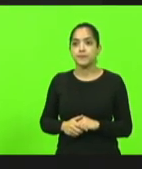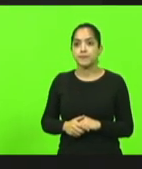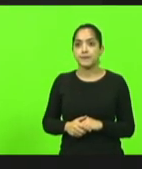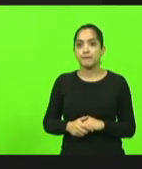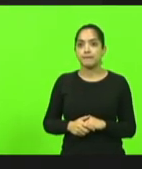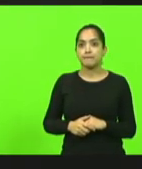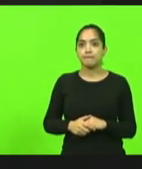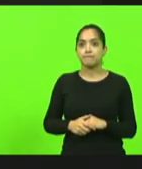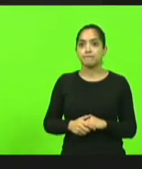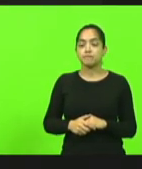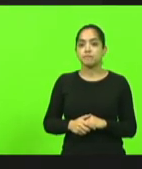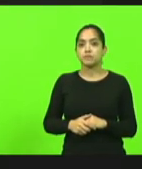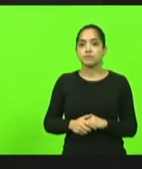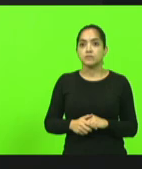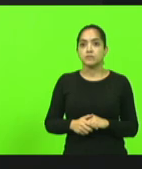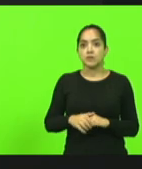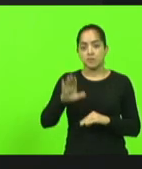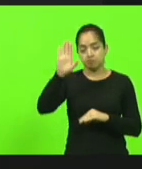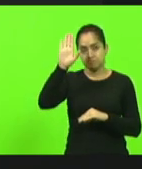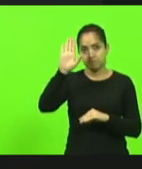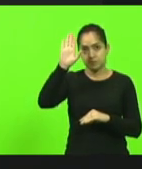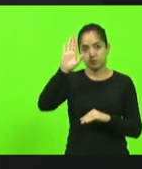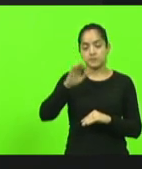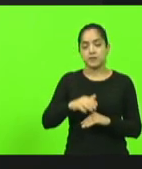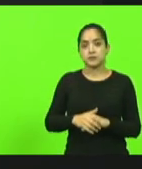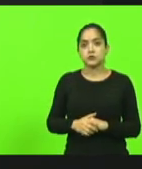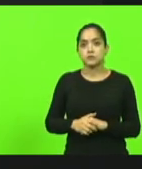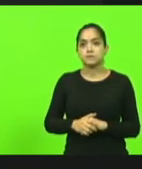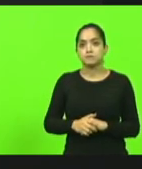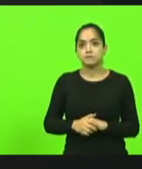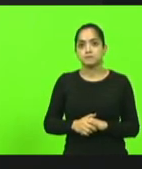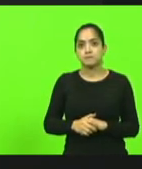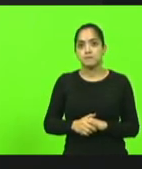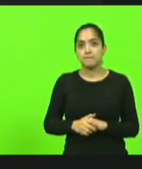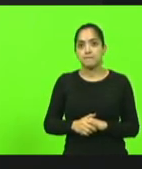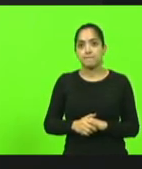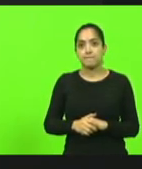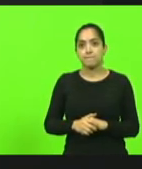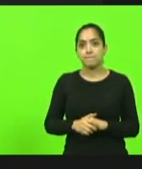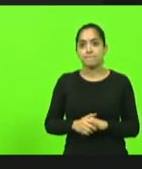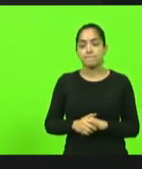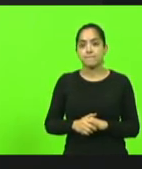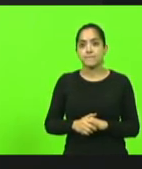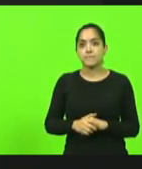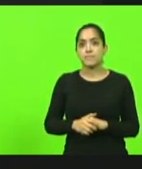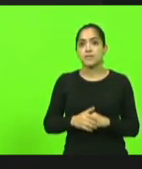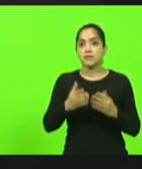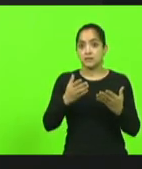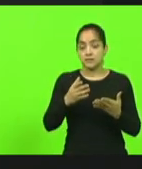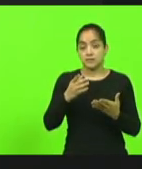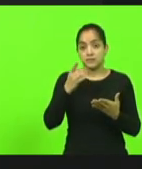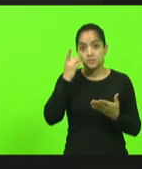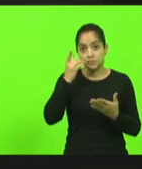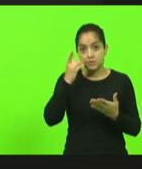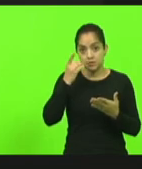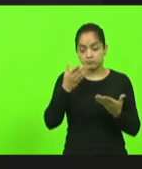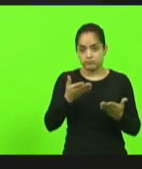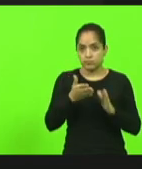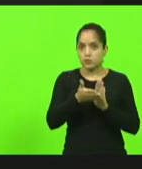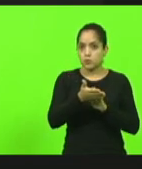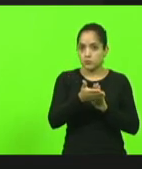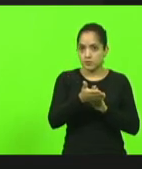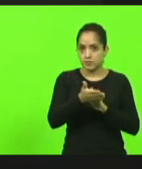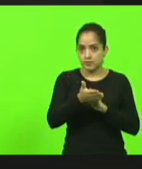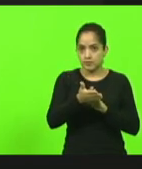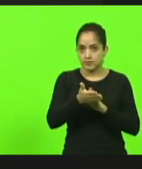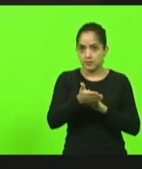E concede uma parte, excelência? Concedido, concedido. Deputado Sargento Lima, quero cumprimentá-lo pelas